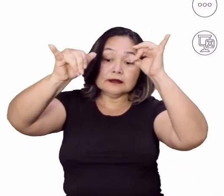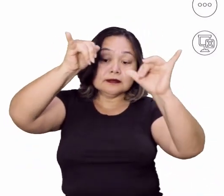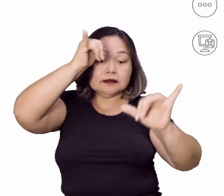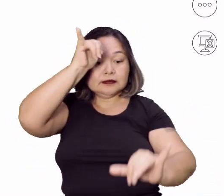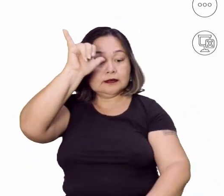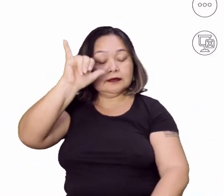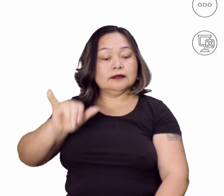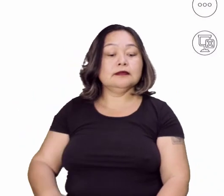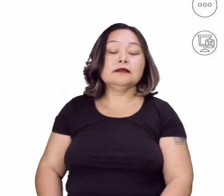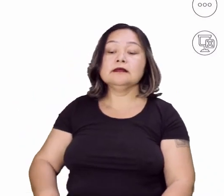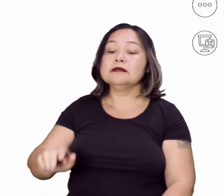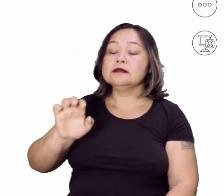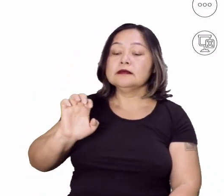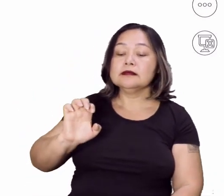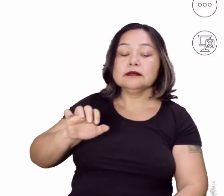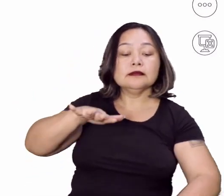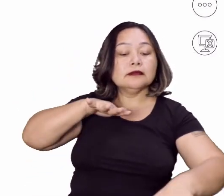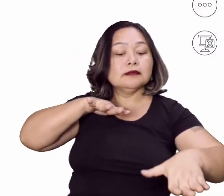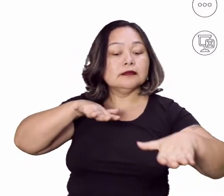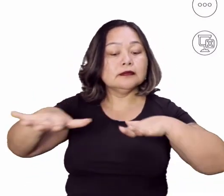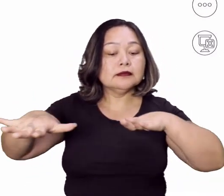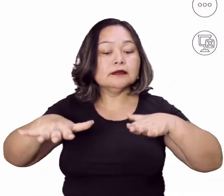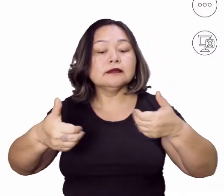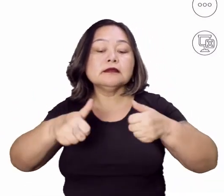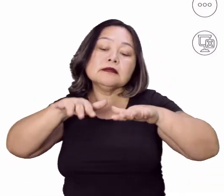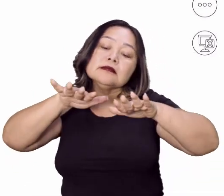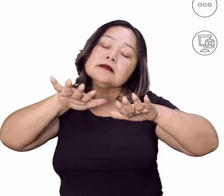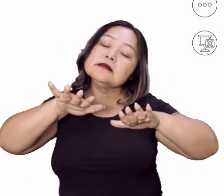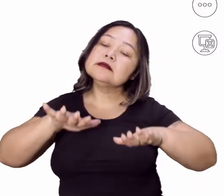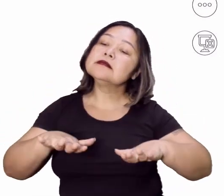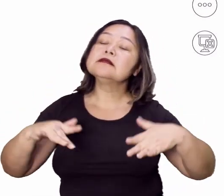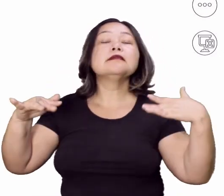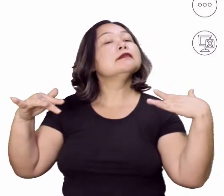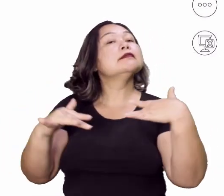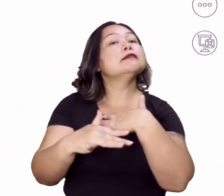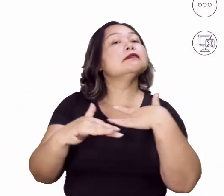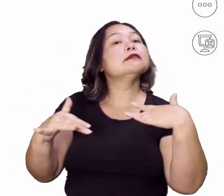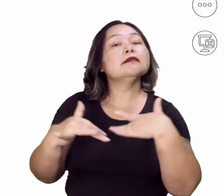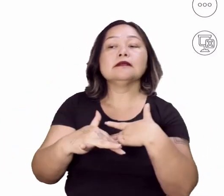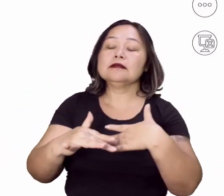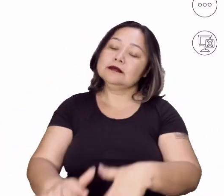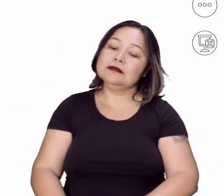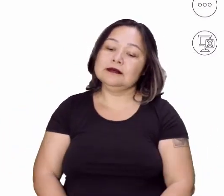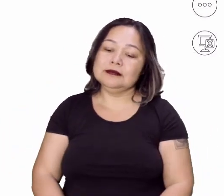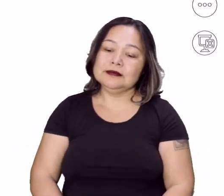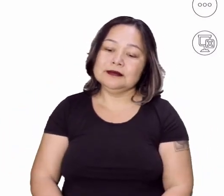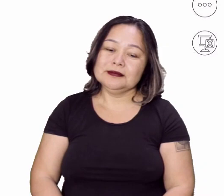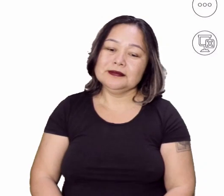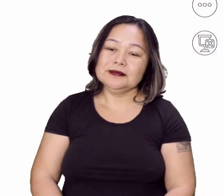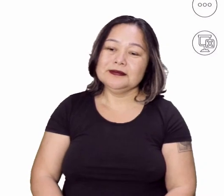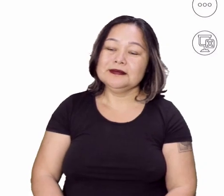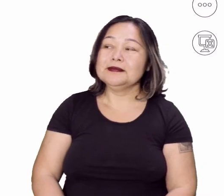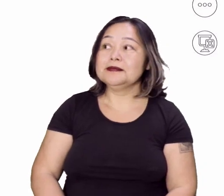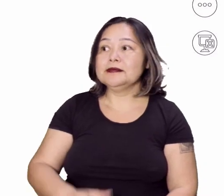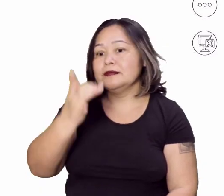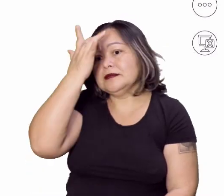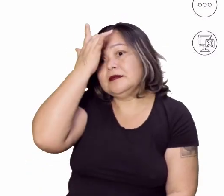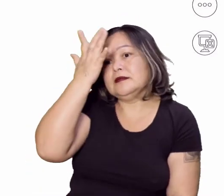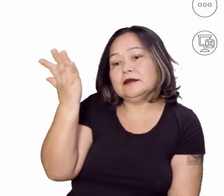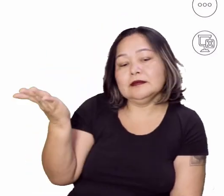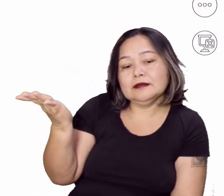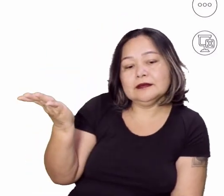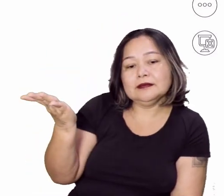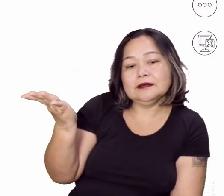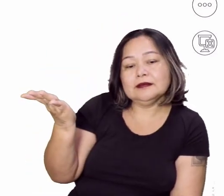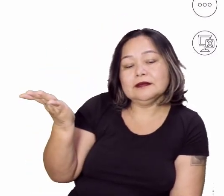preventivo. Ou a letra E. Movimento de acomodação urbana. Pessoal, está muito fácil.